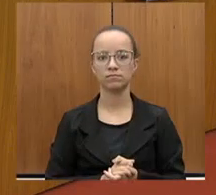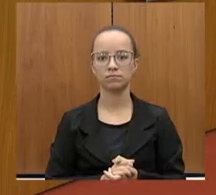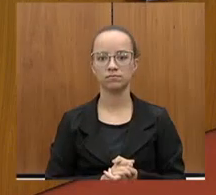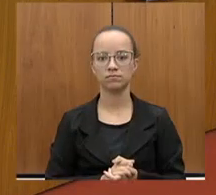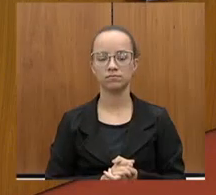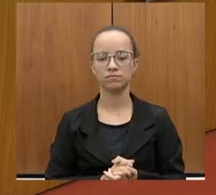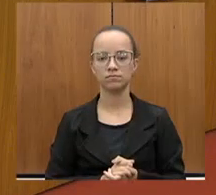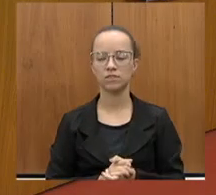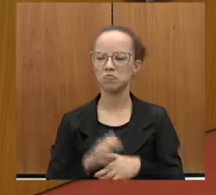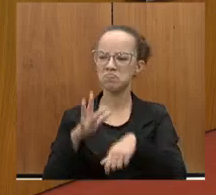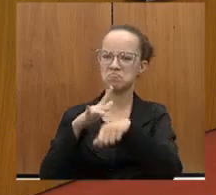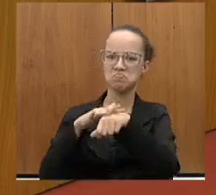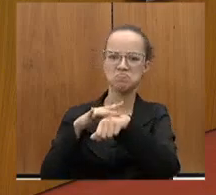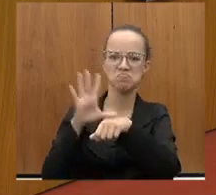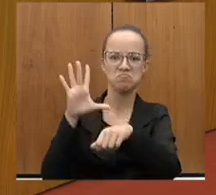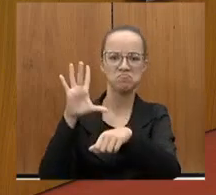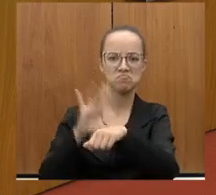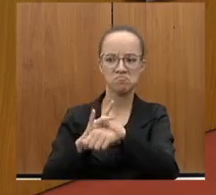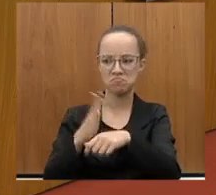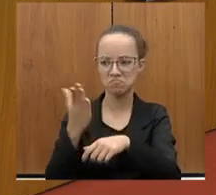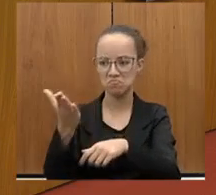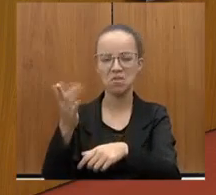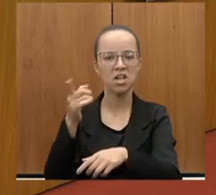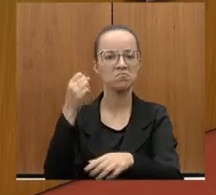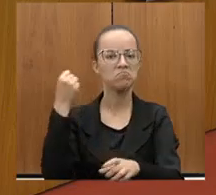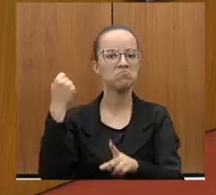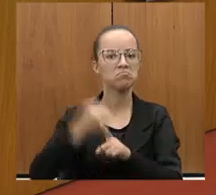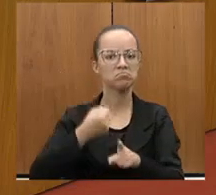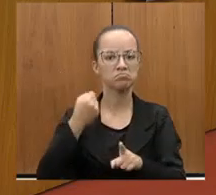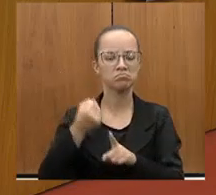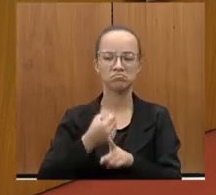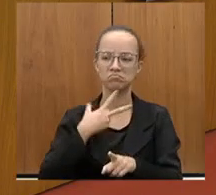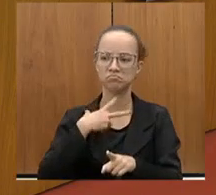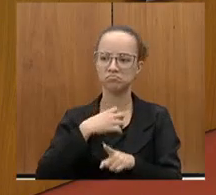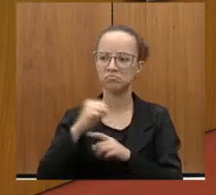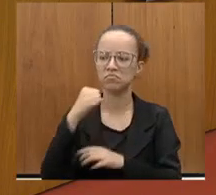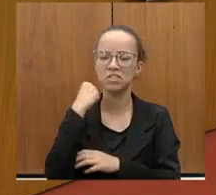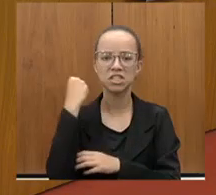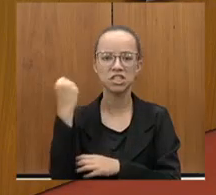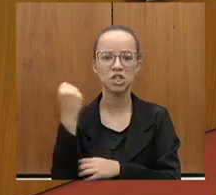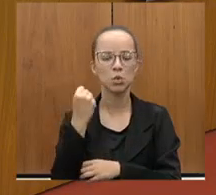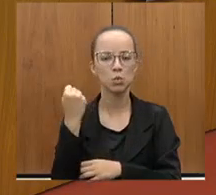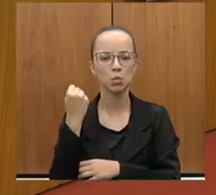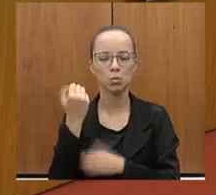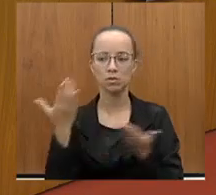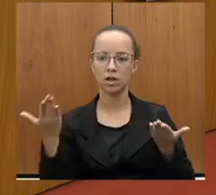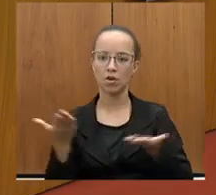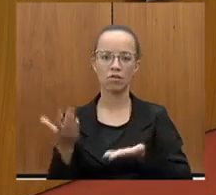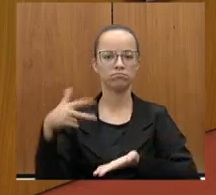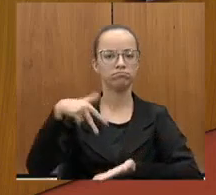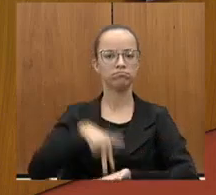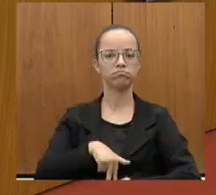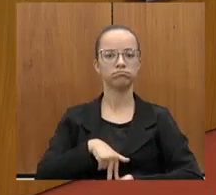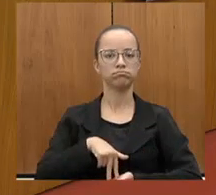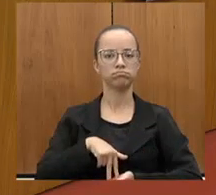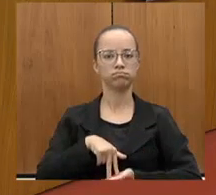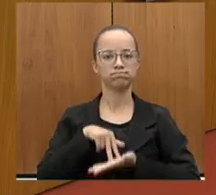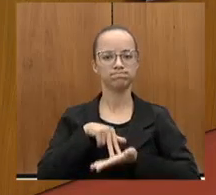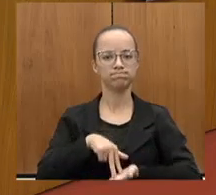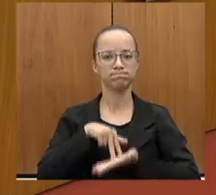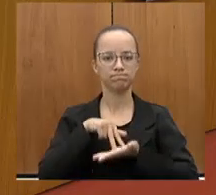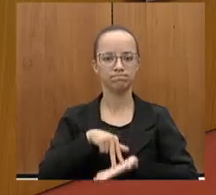Comitido de uma enfermidade, lutou, venceu tudo e está aqui de pé, não é?